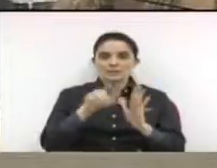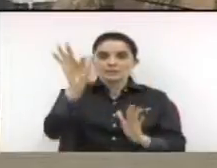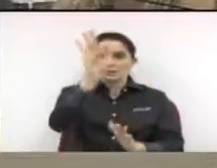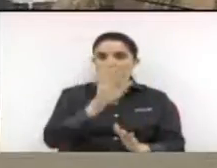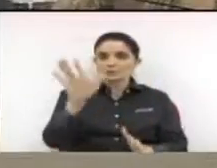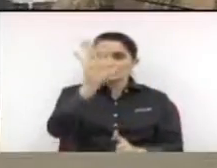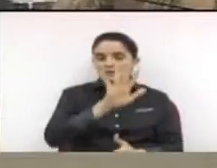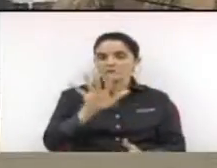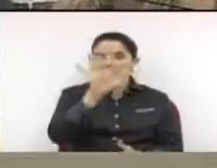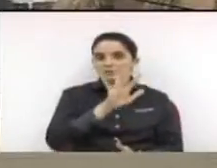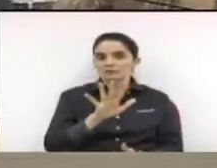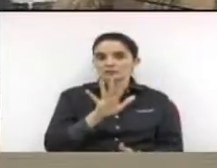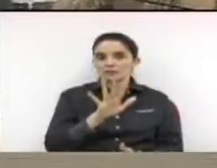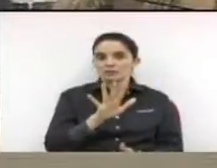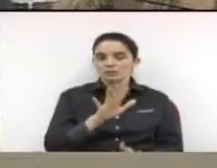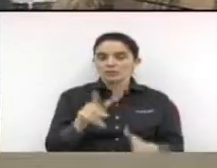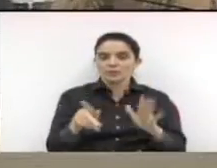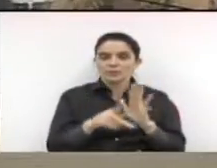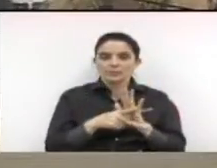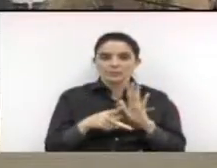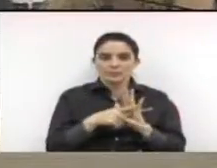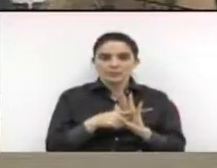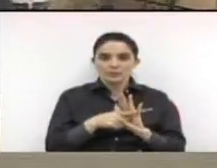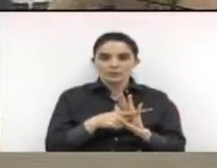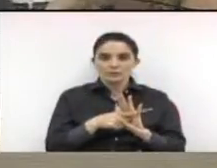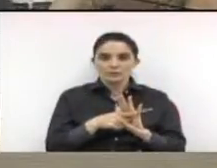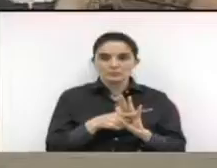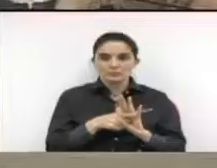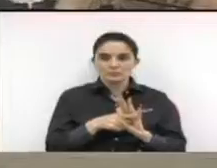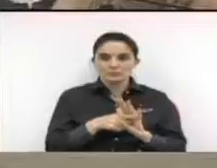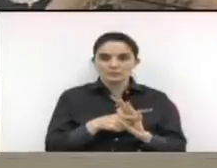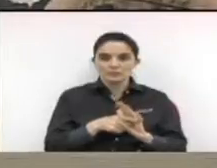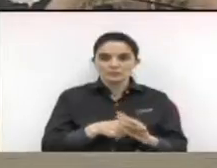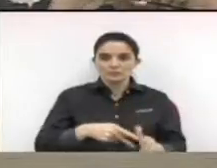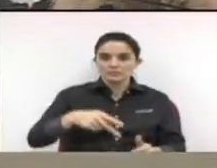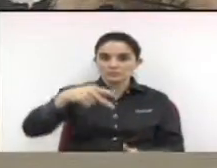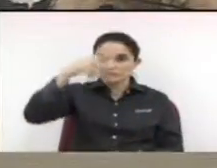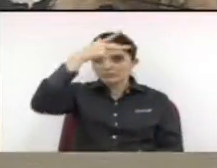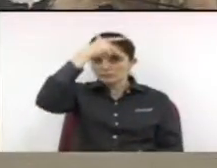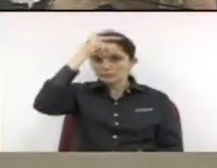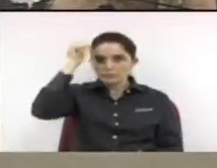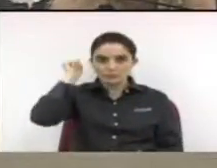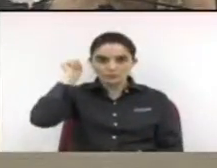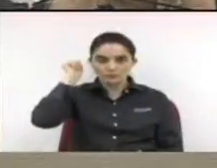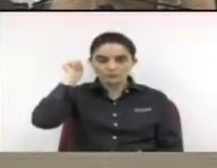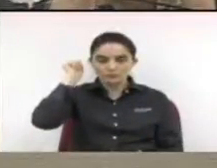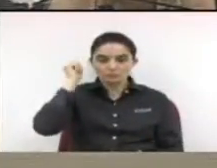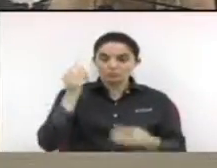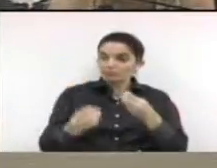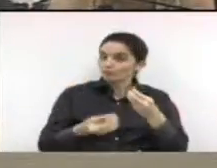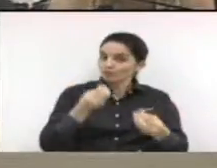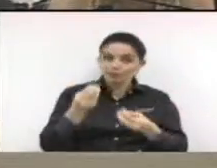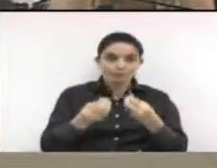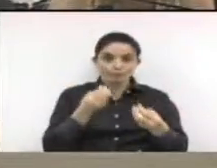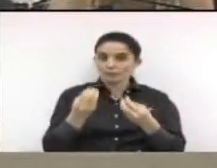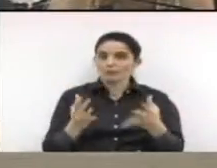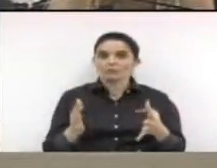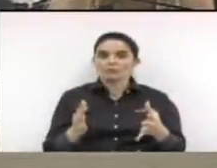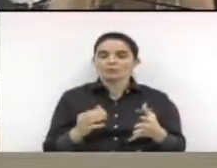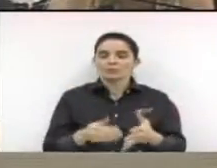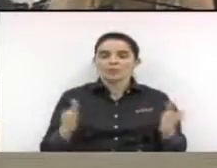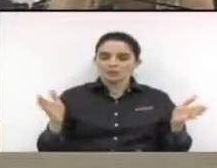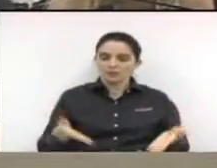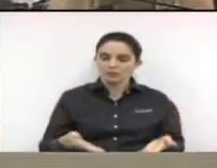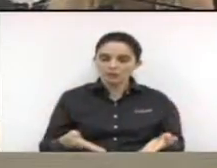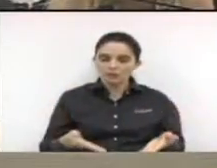legislador. Nós não temos como trazer o orçamento participativo para dentro dessa emenda constitucional. É só nossa.